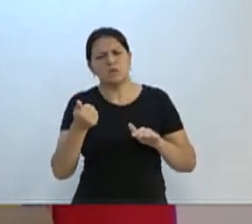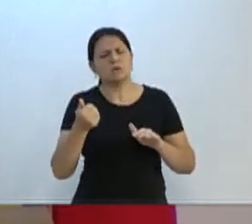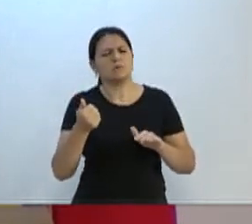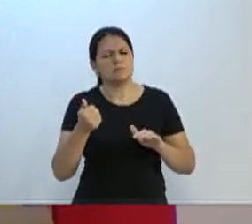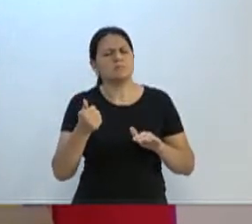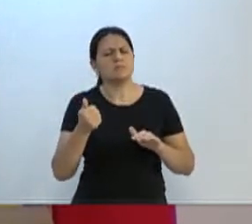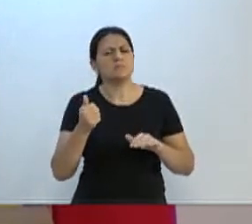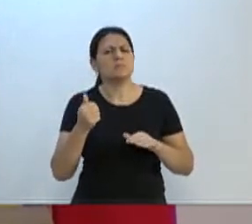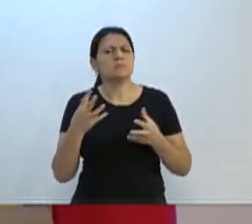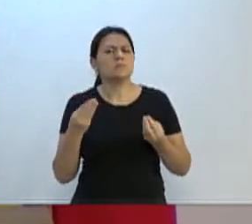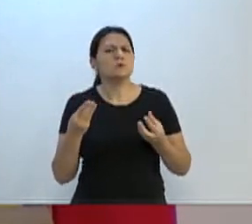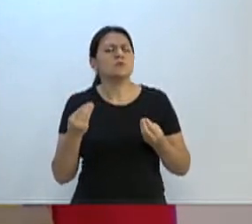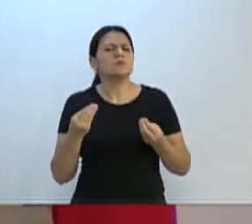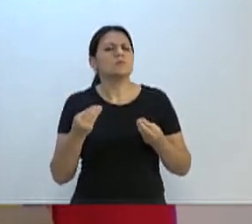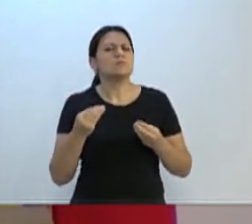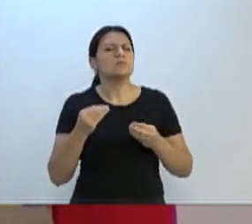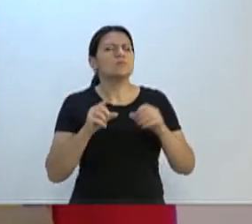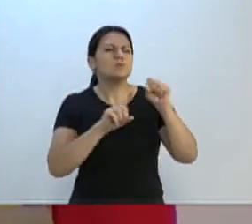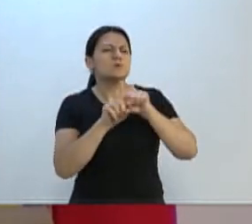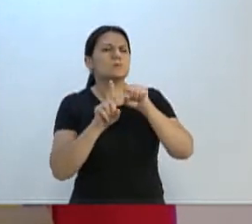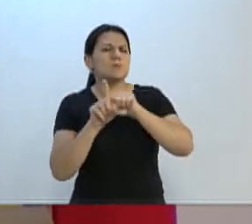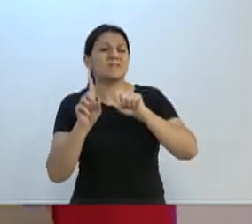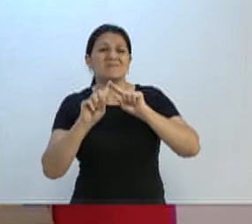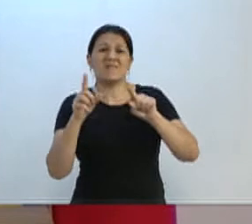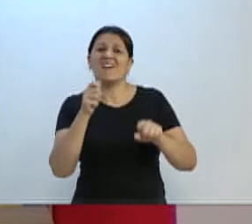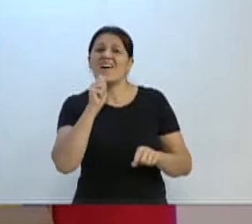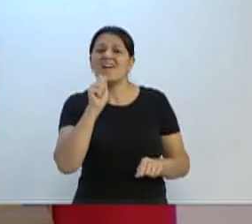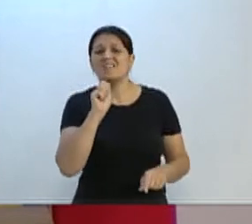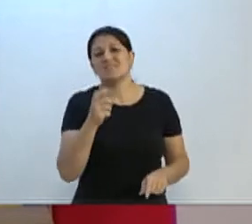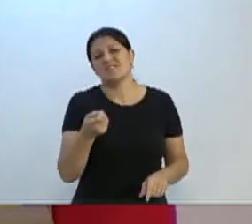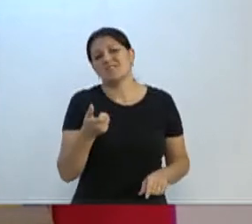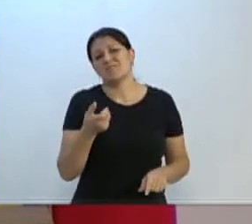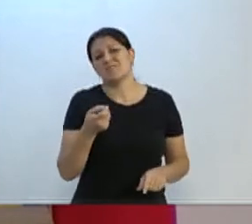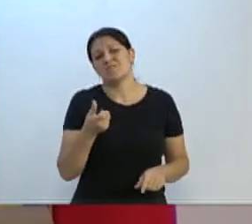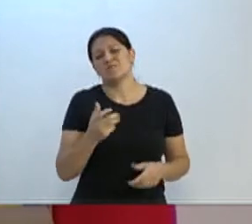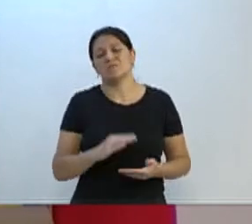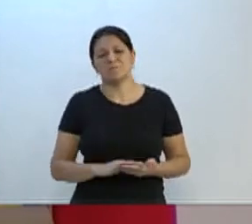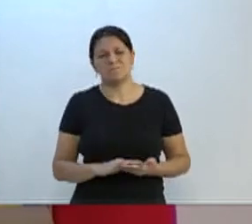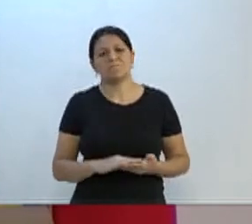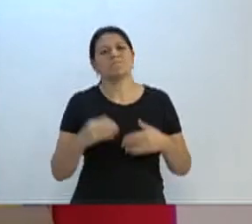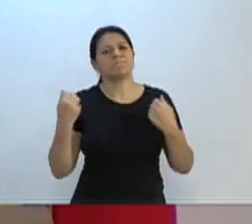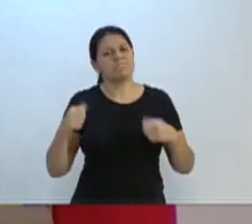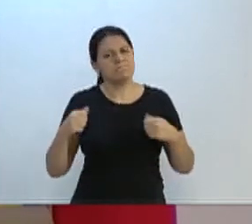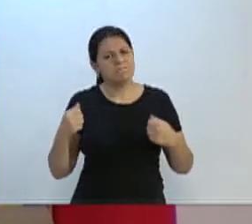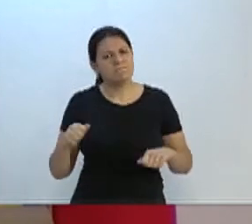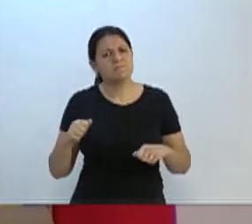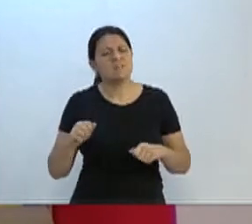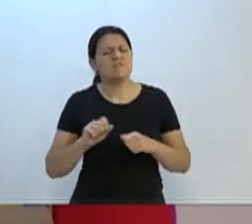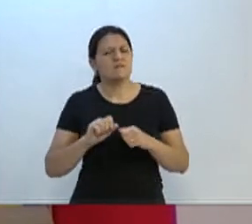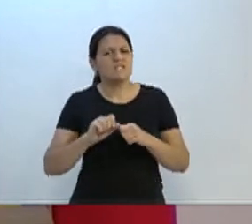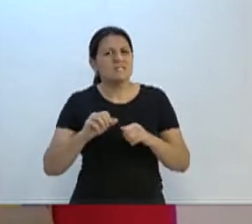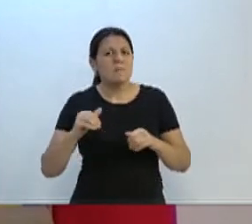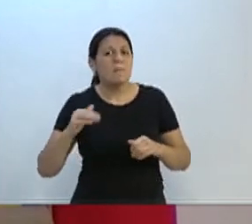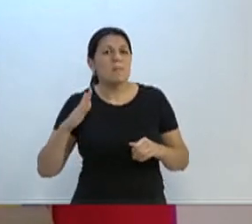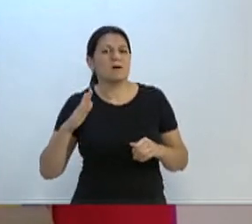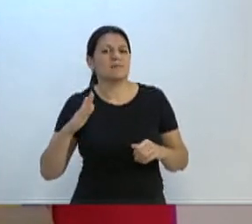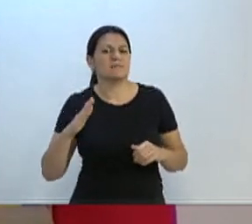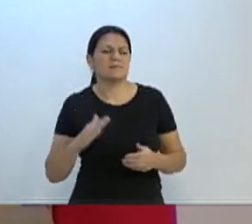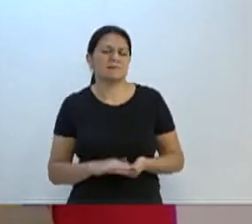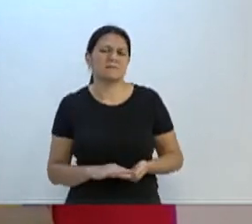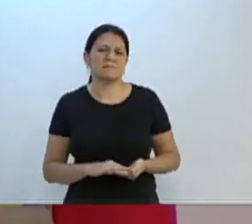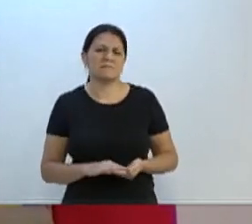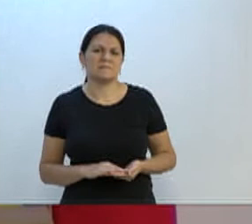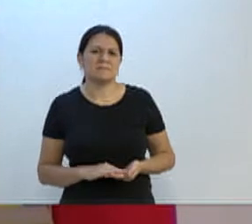melhorou bastante nos últimos meses, mas ainda é pouco. Há necessidade de se fazer muito mais. Enfim,